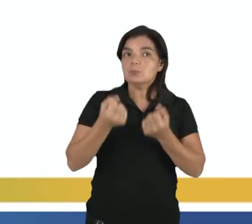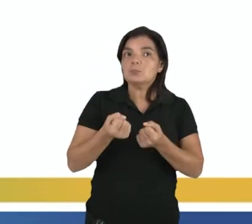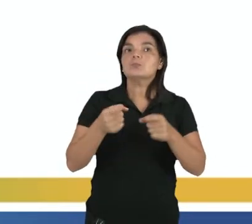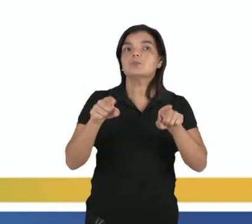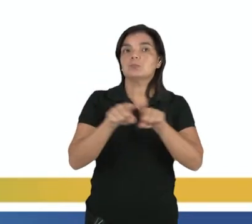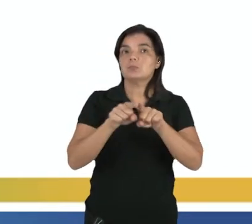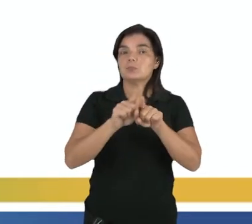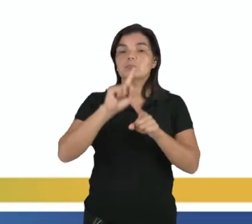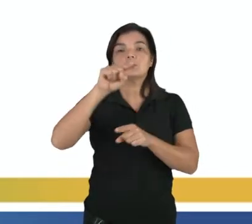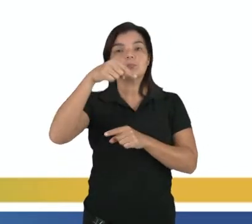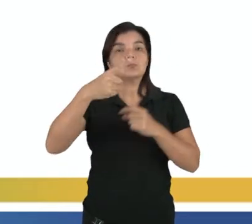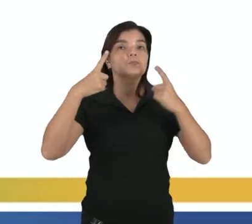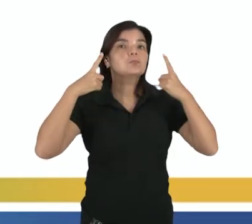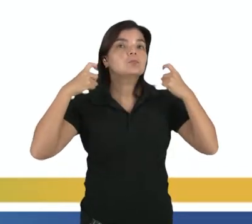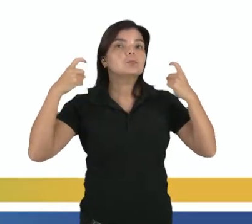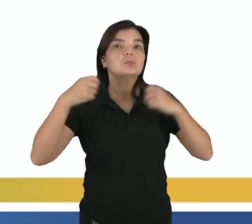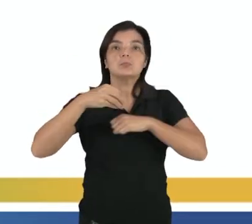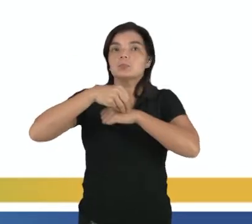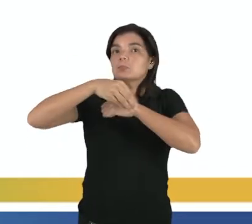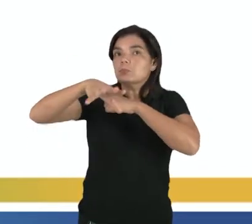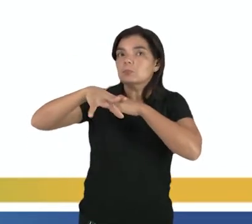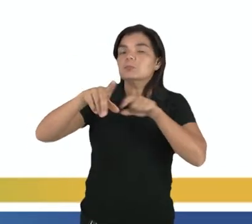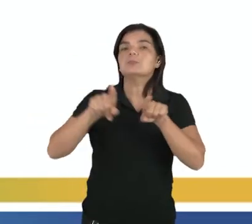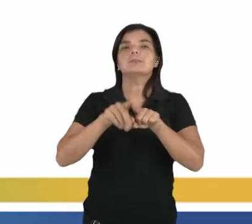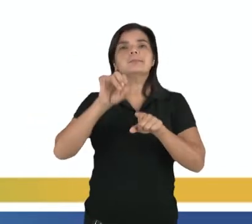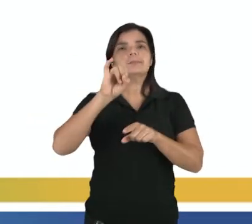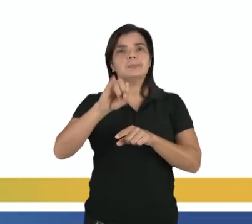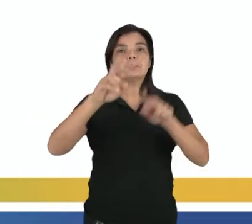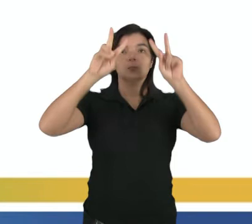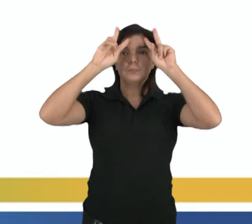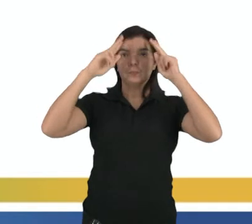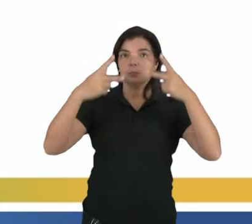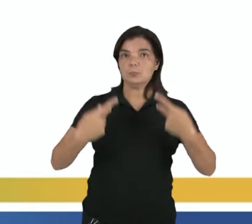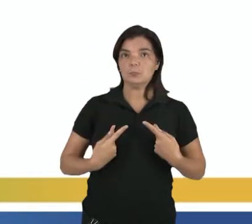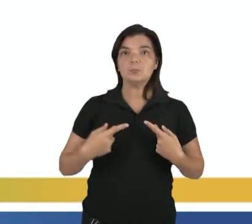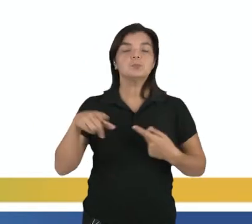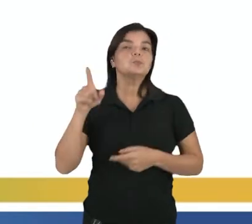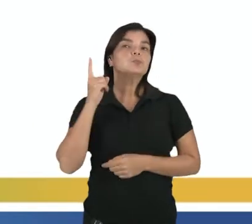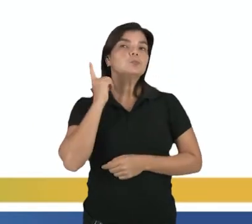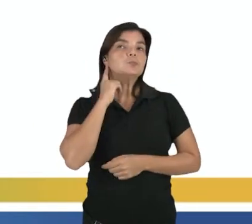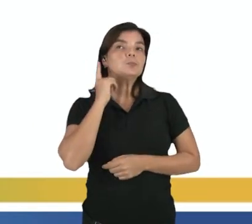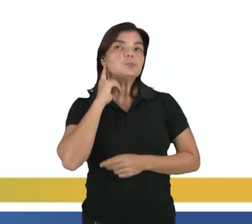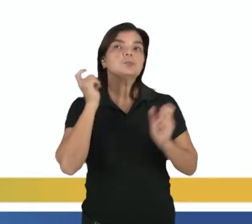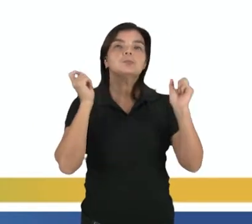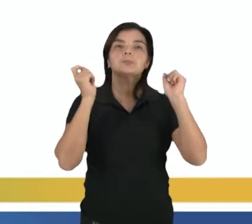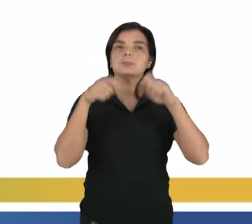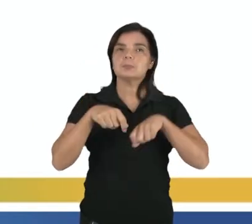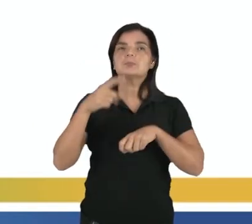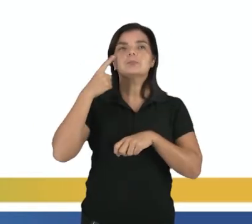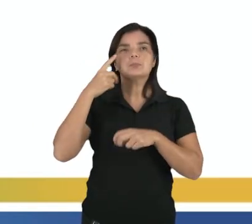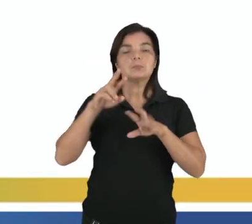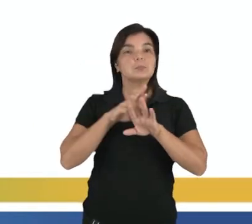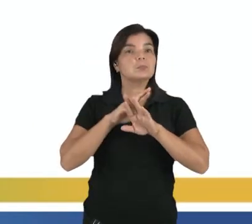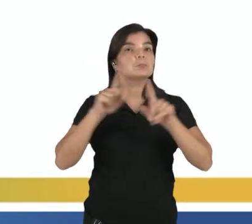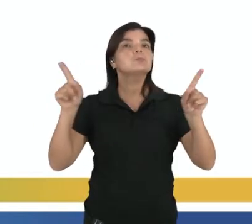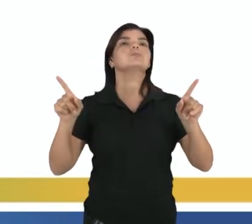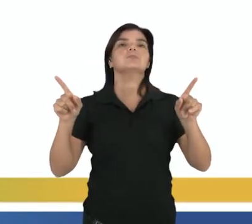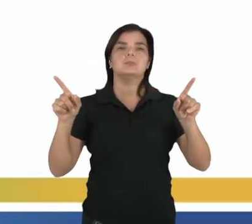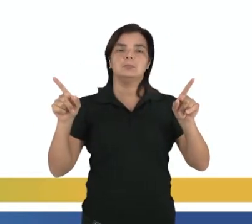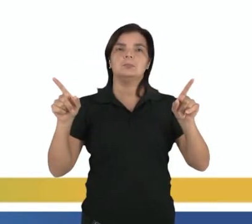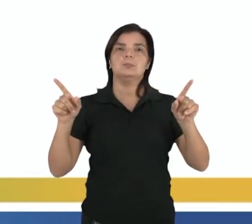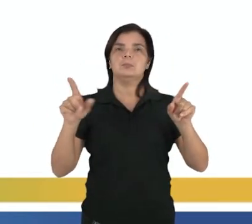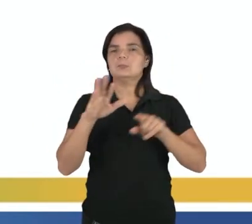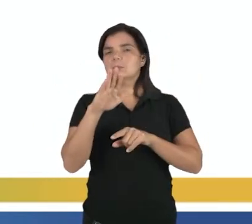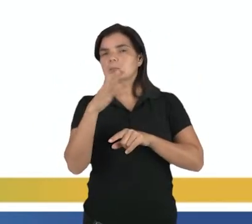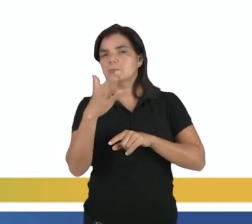receptor pouco tempo depois de o som ser emitido. No caso do ser humano, o ouvido é capaz de distinguir sons